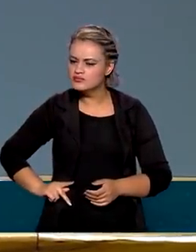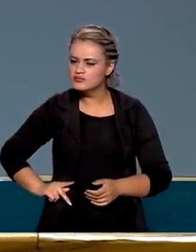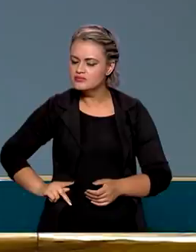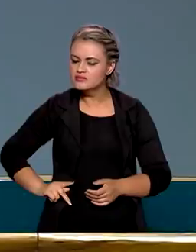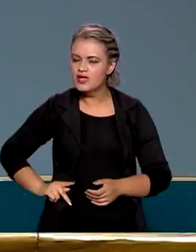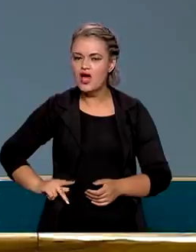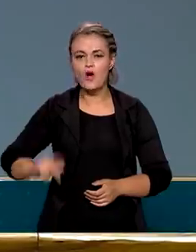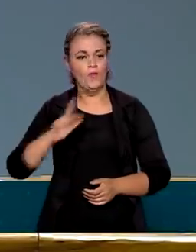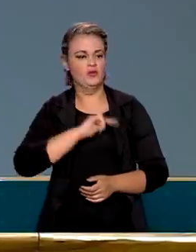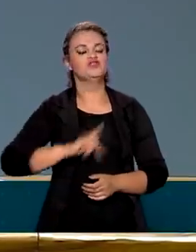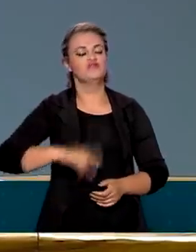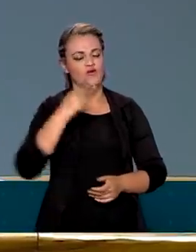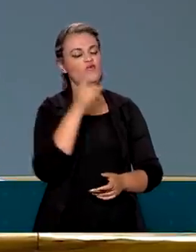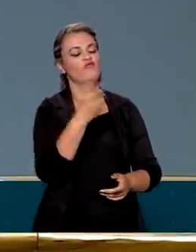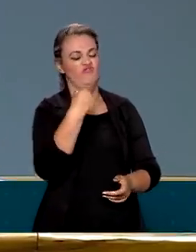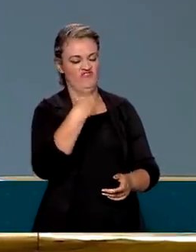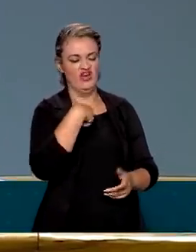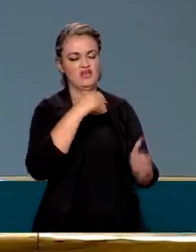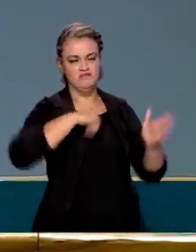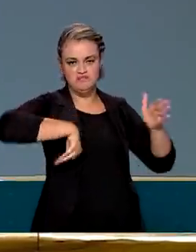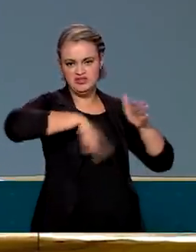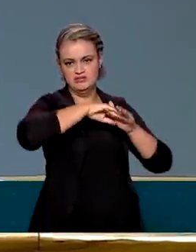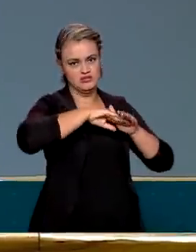insinuou qualquer coisa semelhante.